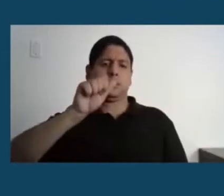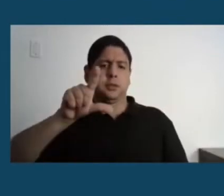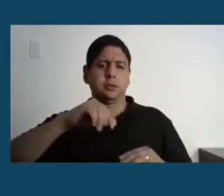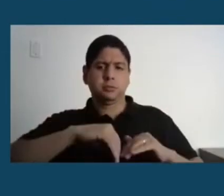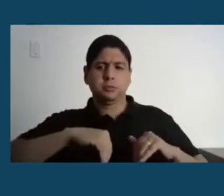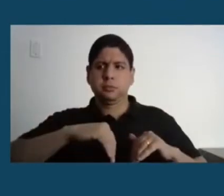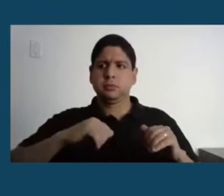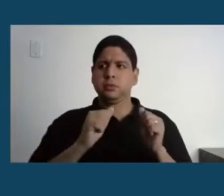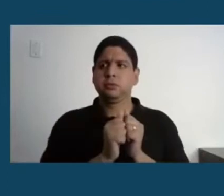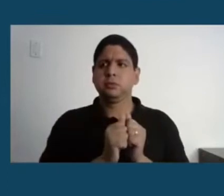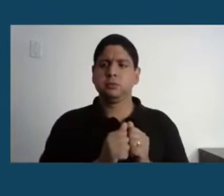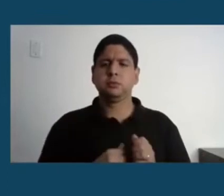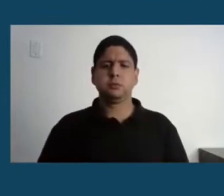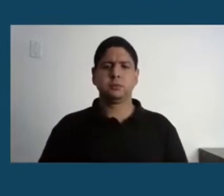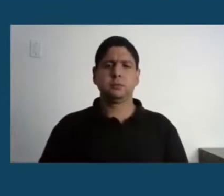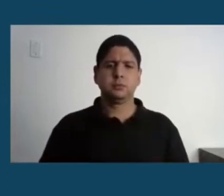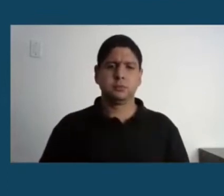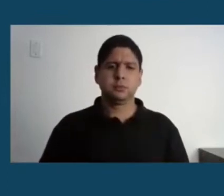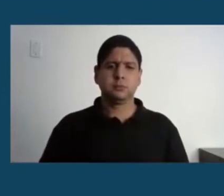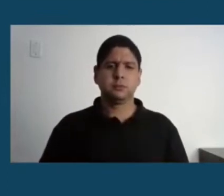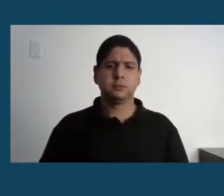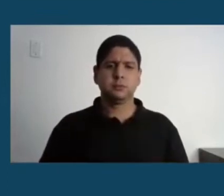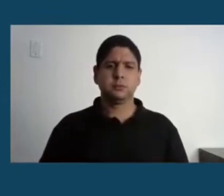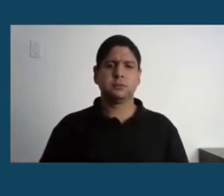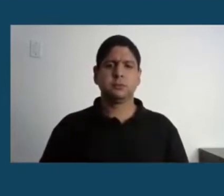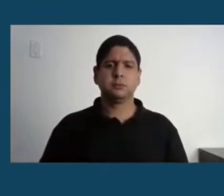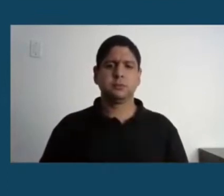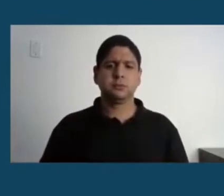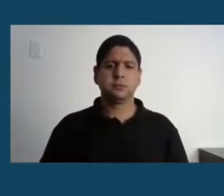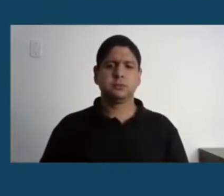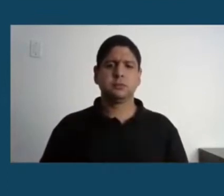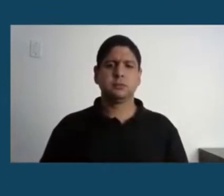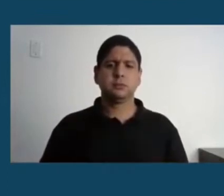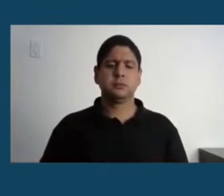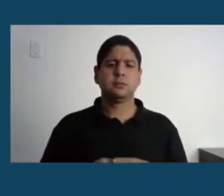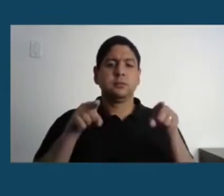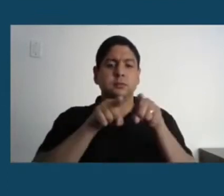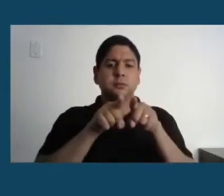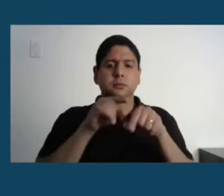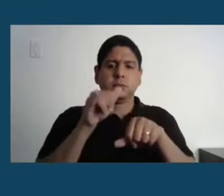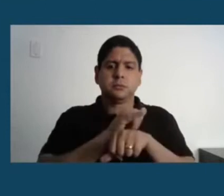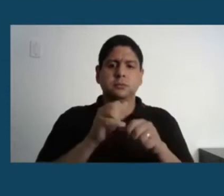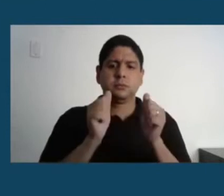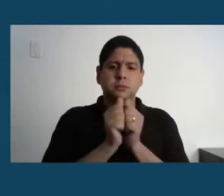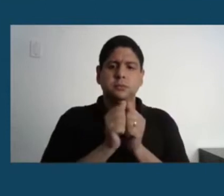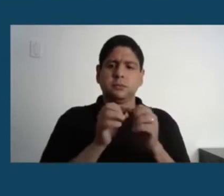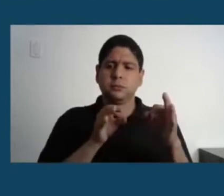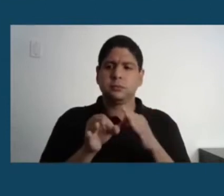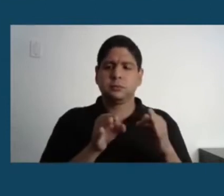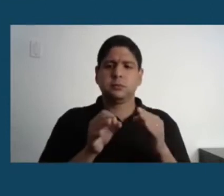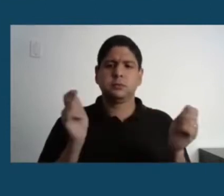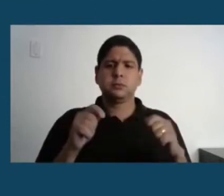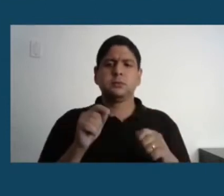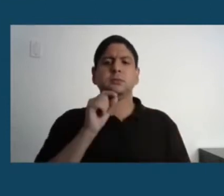na nossa universidade e esses laboratórios, todos eles da área de óleo e gás, que estão nesse momento